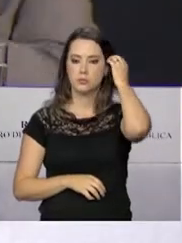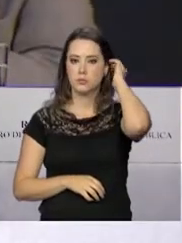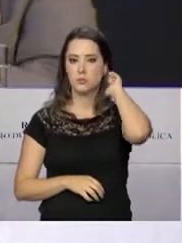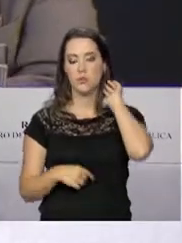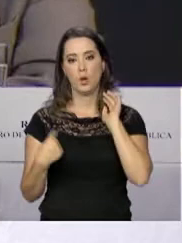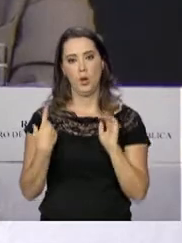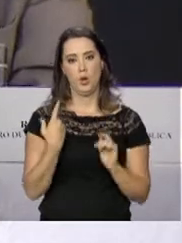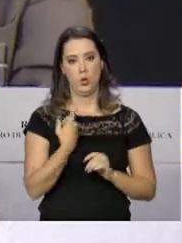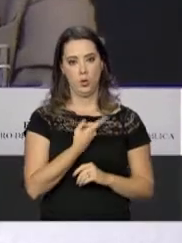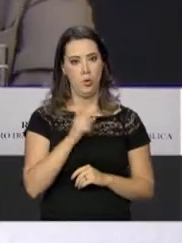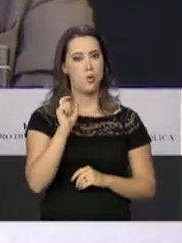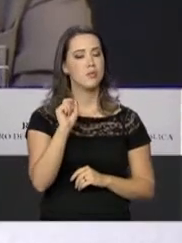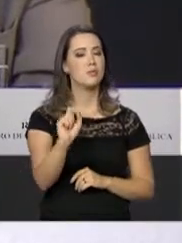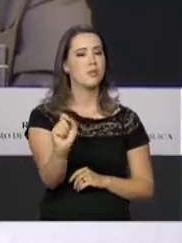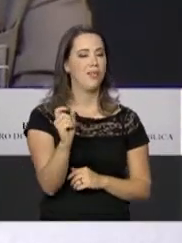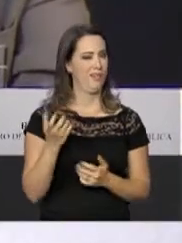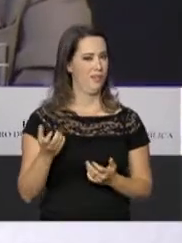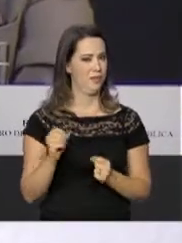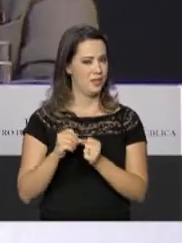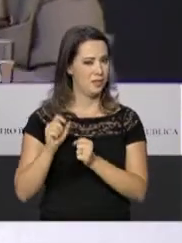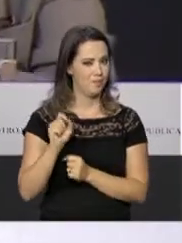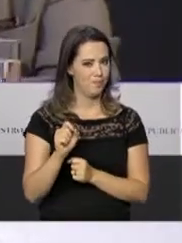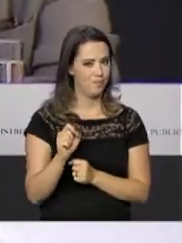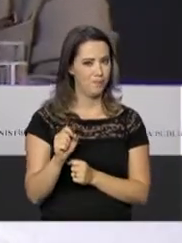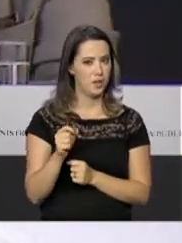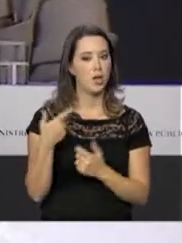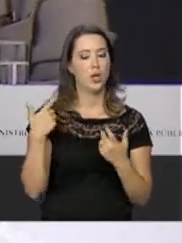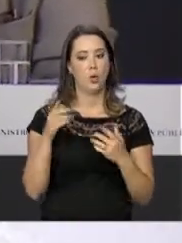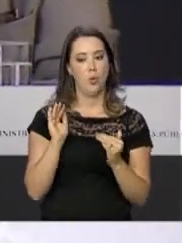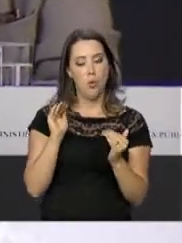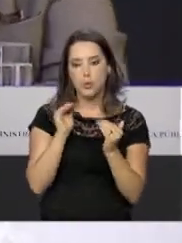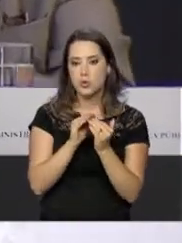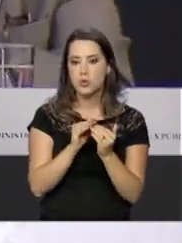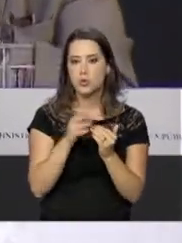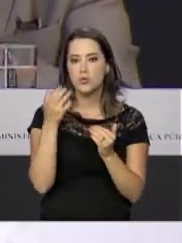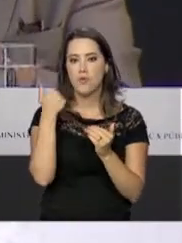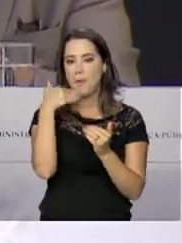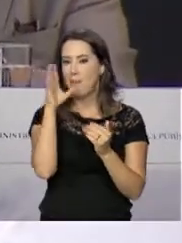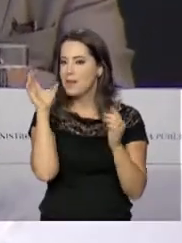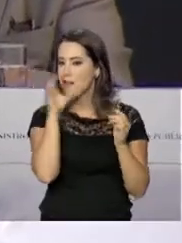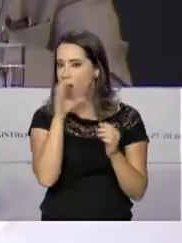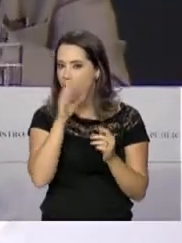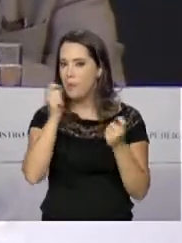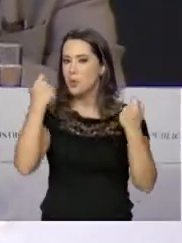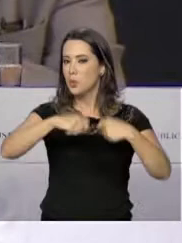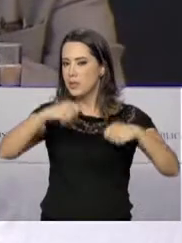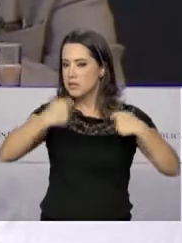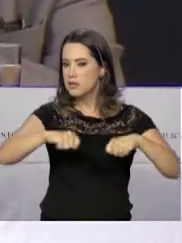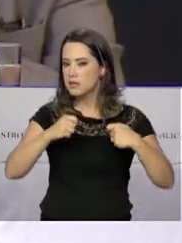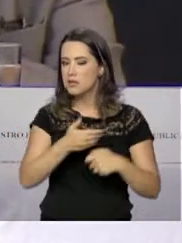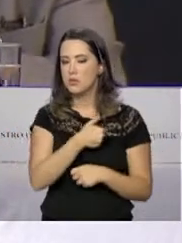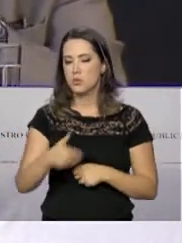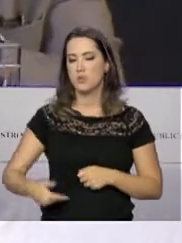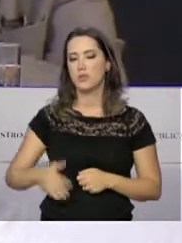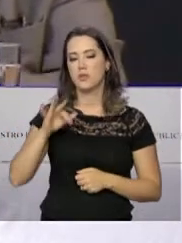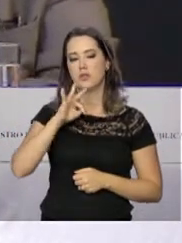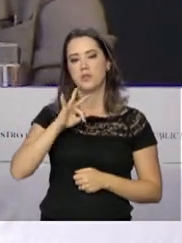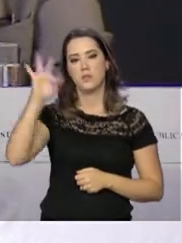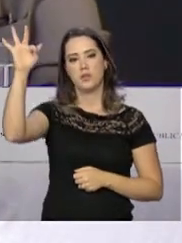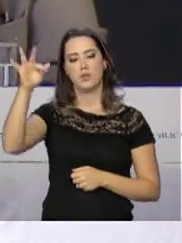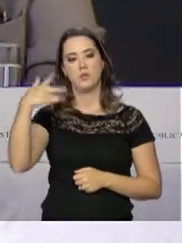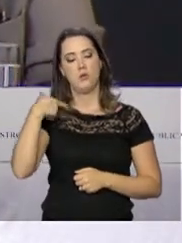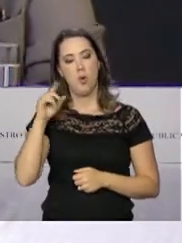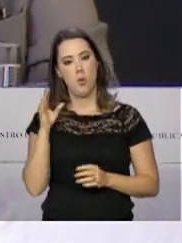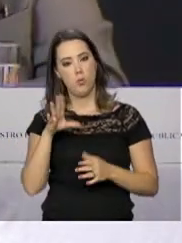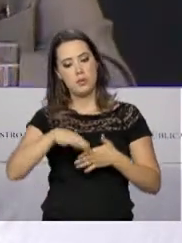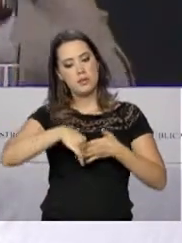sobretudo, a necessidade, a urgência de colocar o governo central, o governo federal,